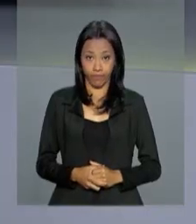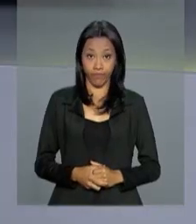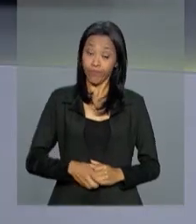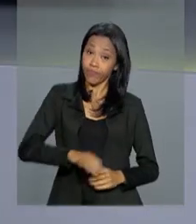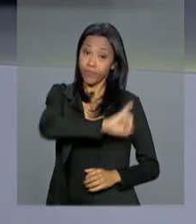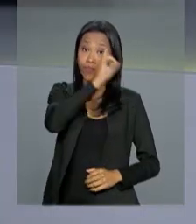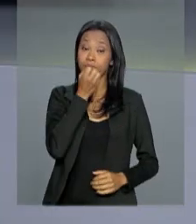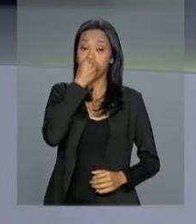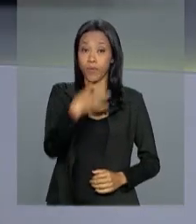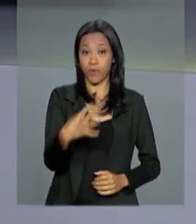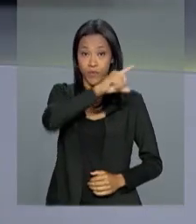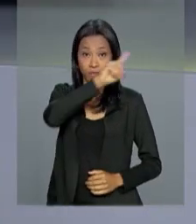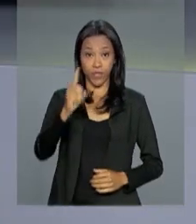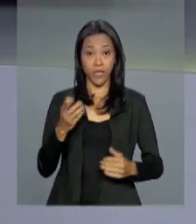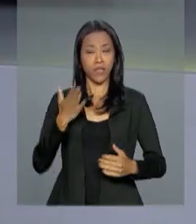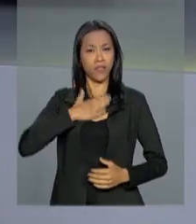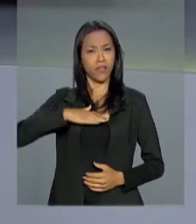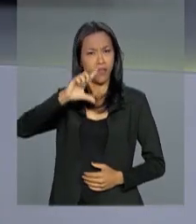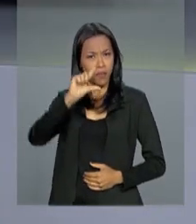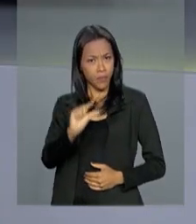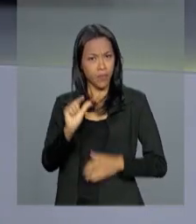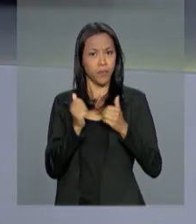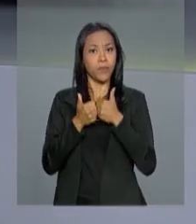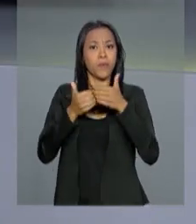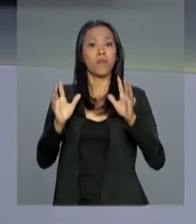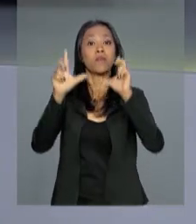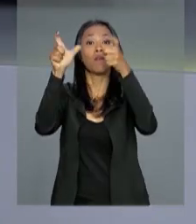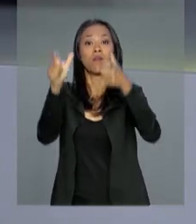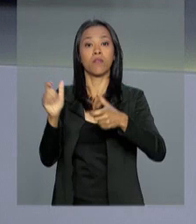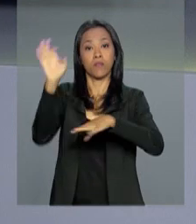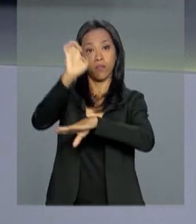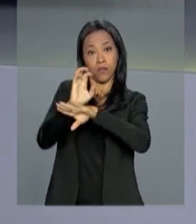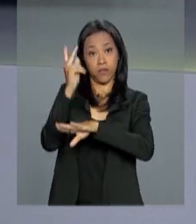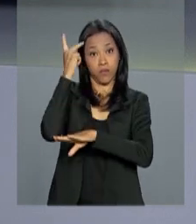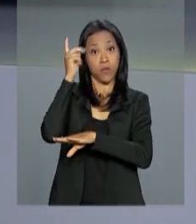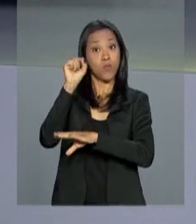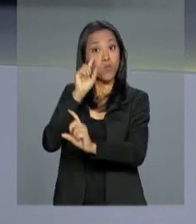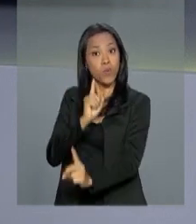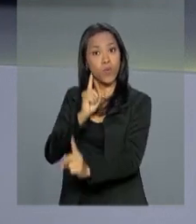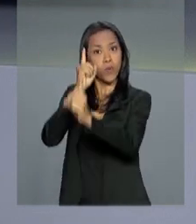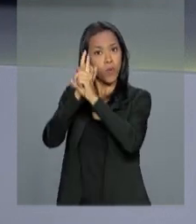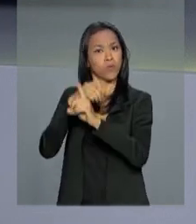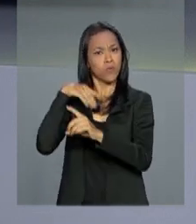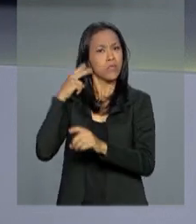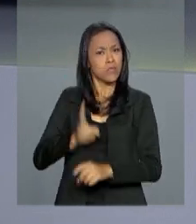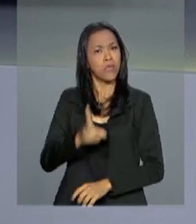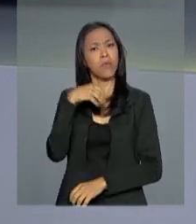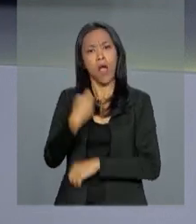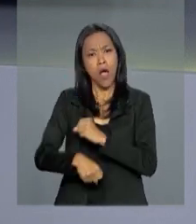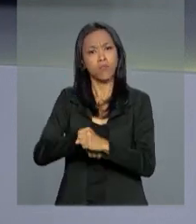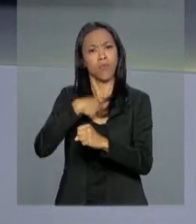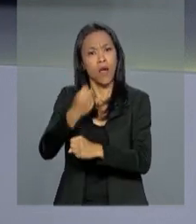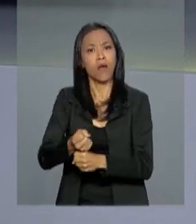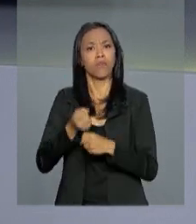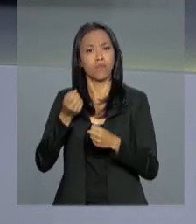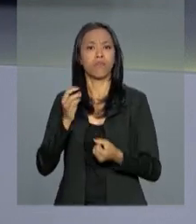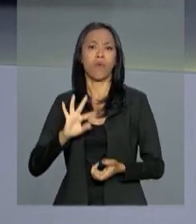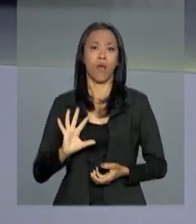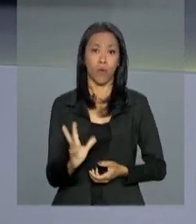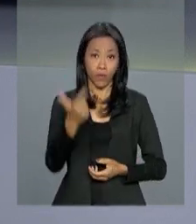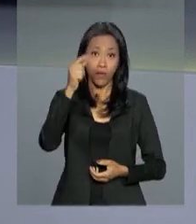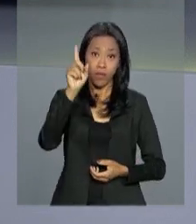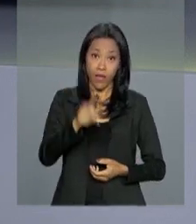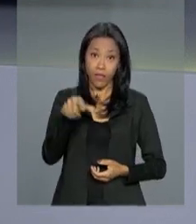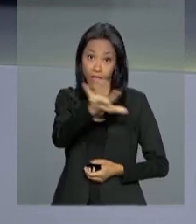Olá, bom dia. Começa daqui a pouco em São Paulo o evento anual de uma importante área da economia brasileira, a automotiva.